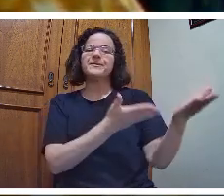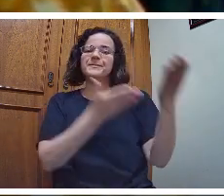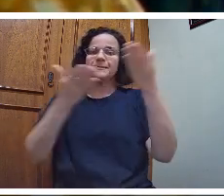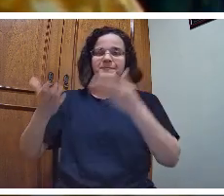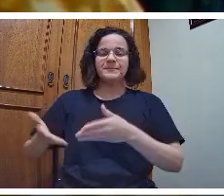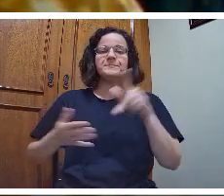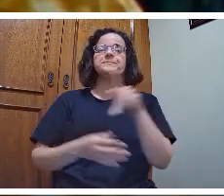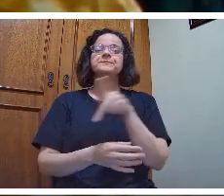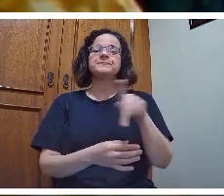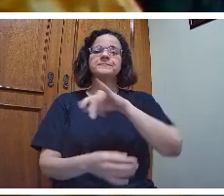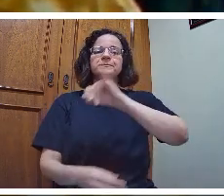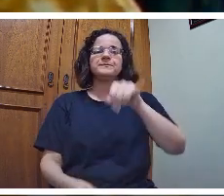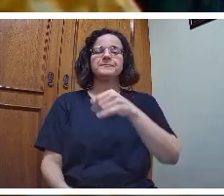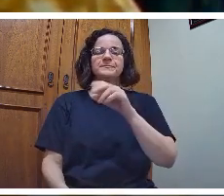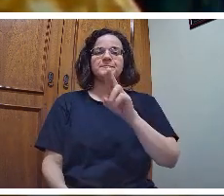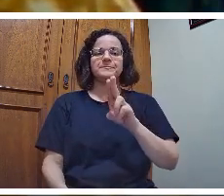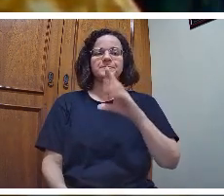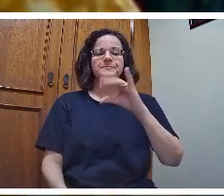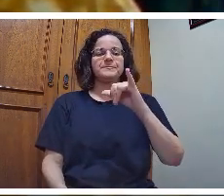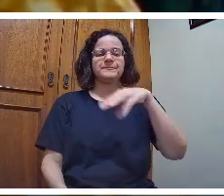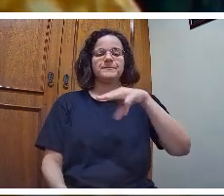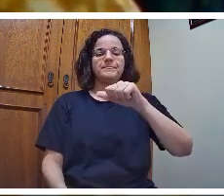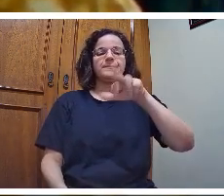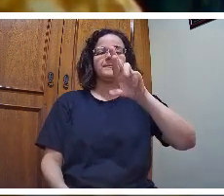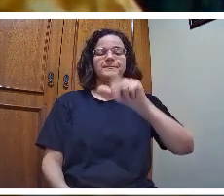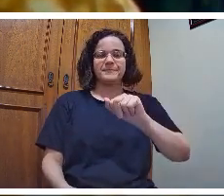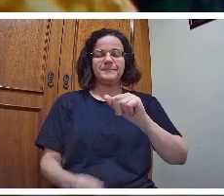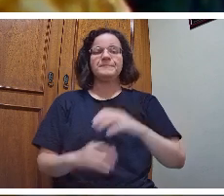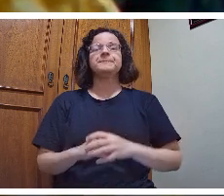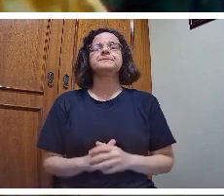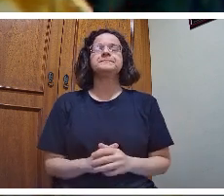vou convidar a professora Jusci Mara para dar as suas boas-vindas.